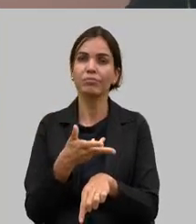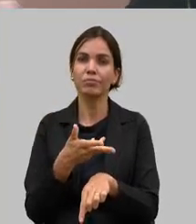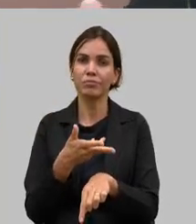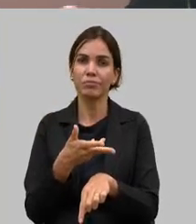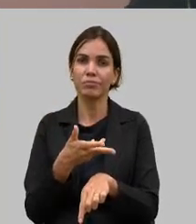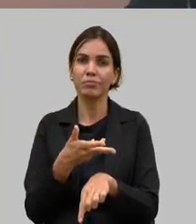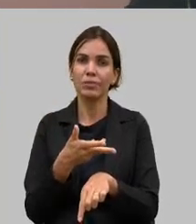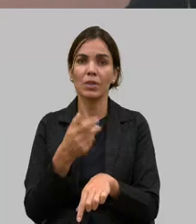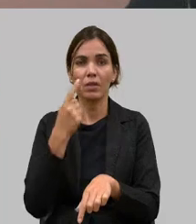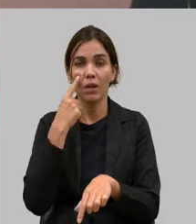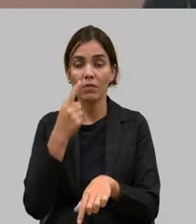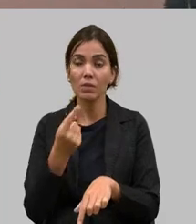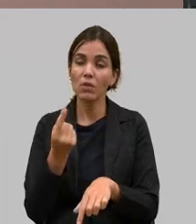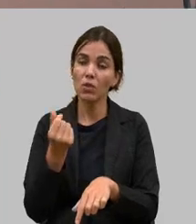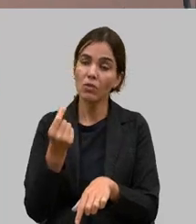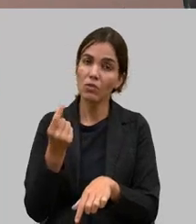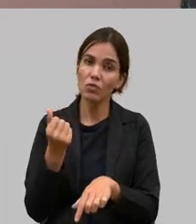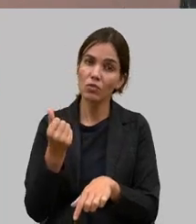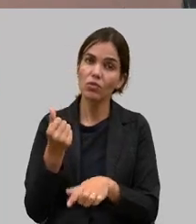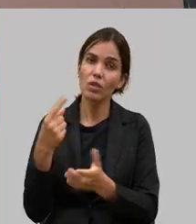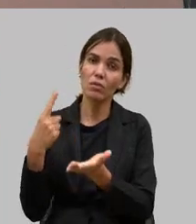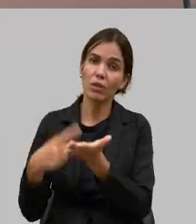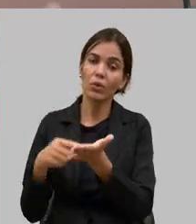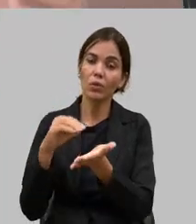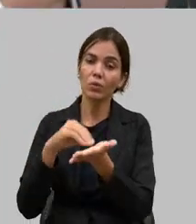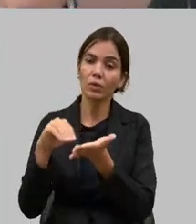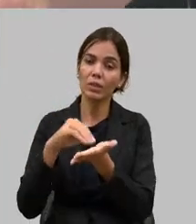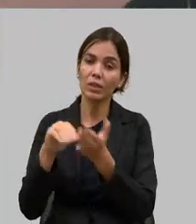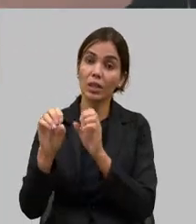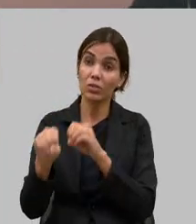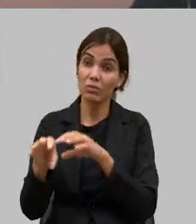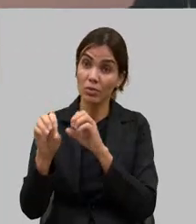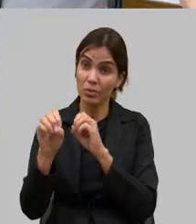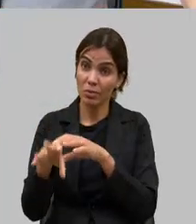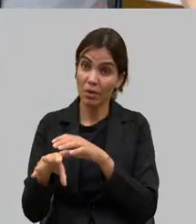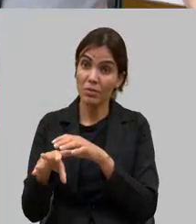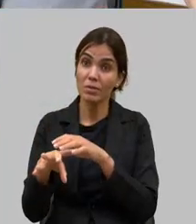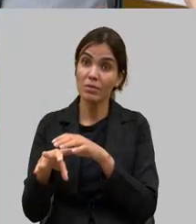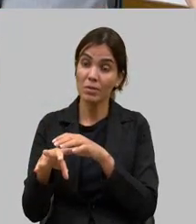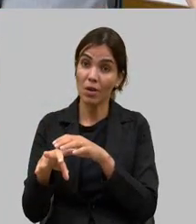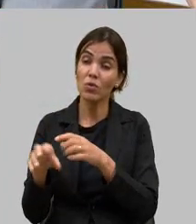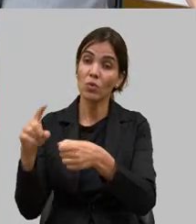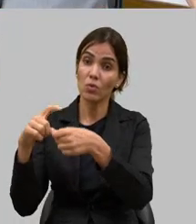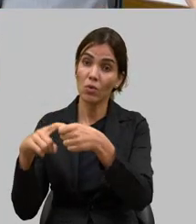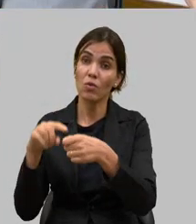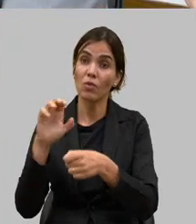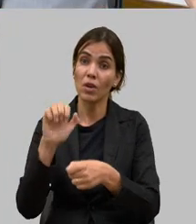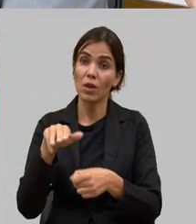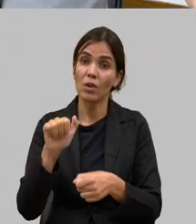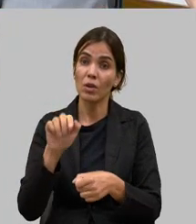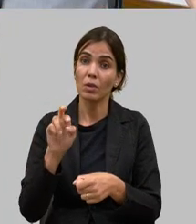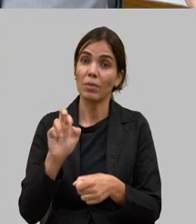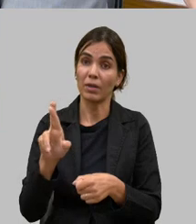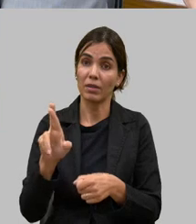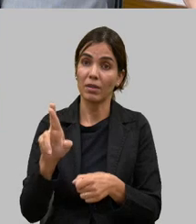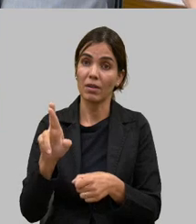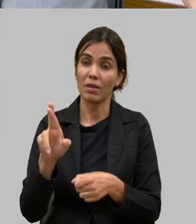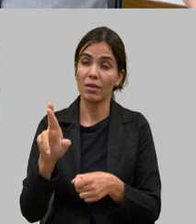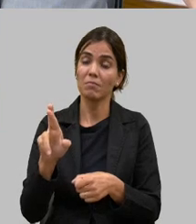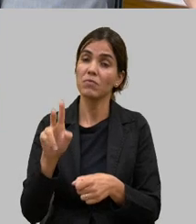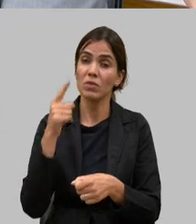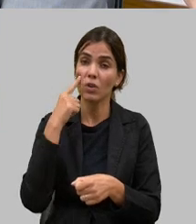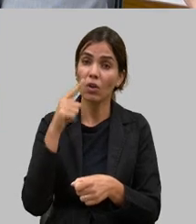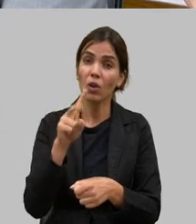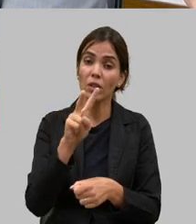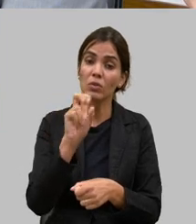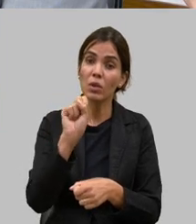você vê o dinheiro do acordo que nós temos com a Secretaria da Educação em cima do convênio com a Emater você coloca aí 58 milhões que